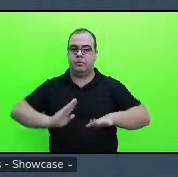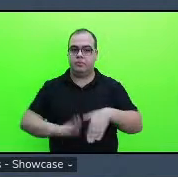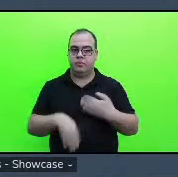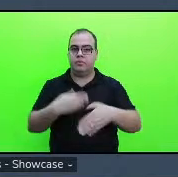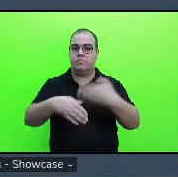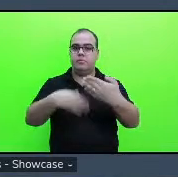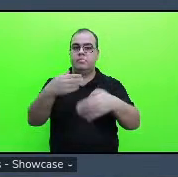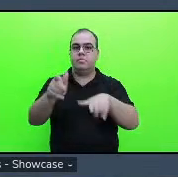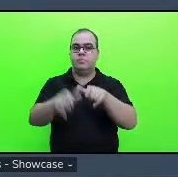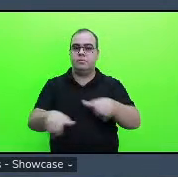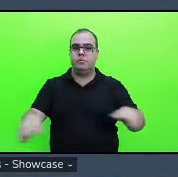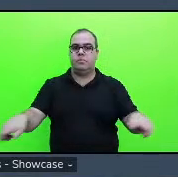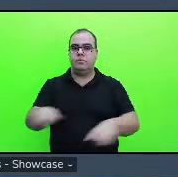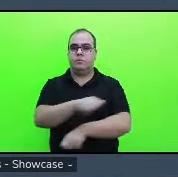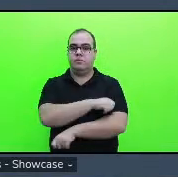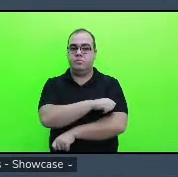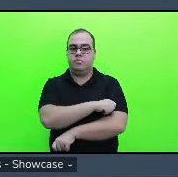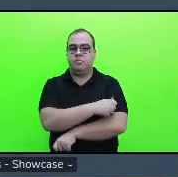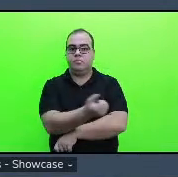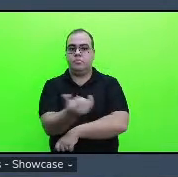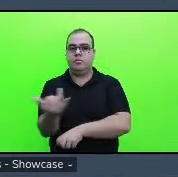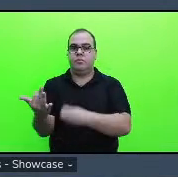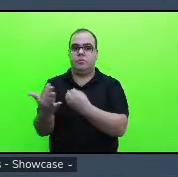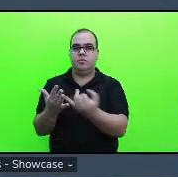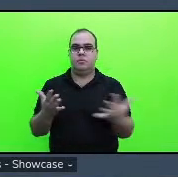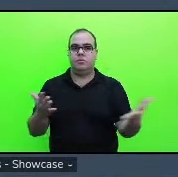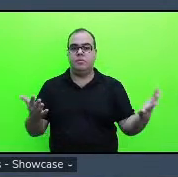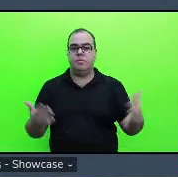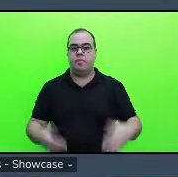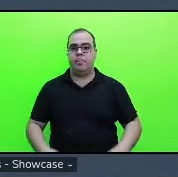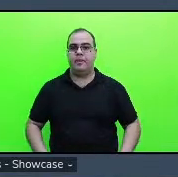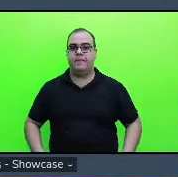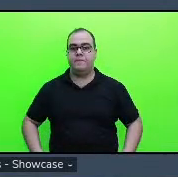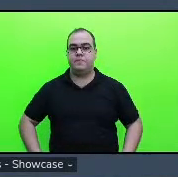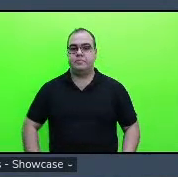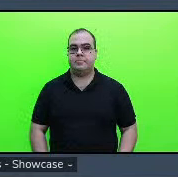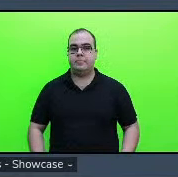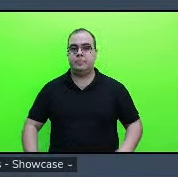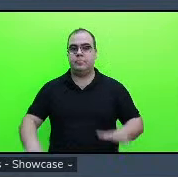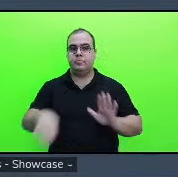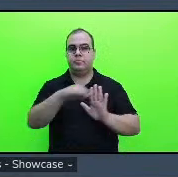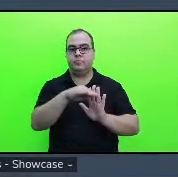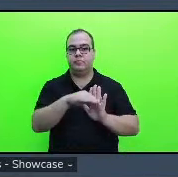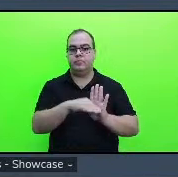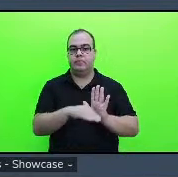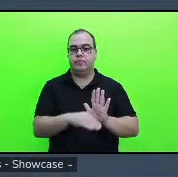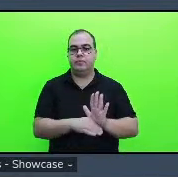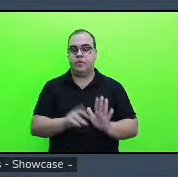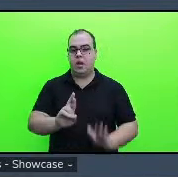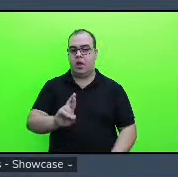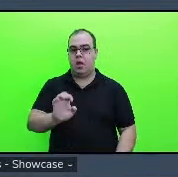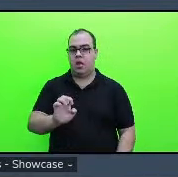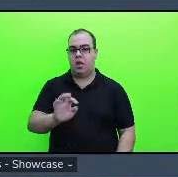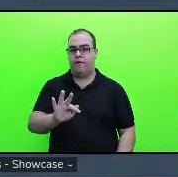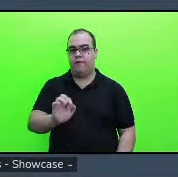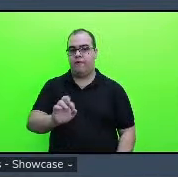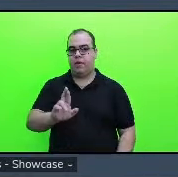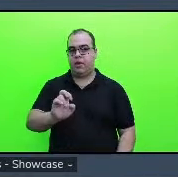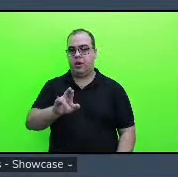alunos e as referências bibliográficas que eu coloquei foi do livro do